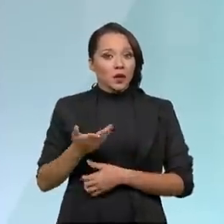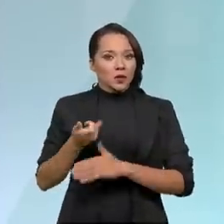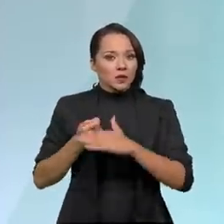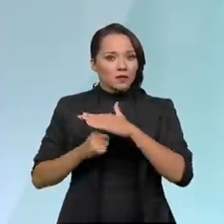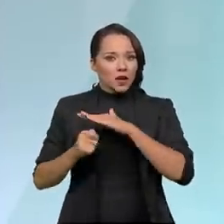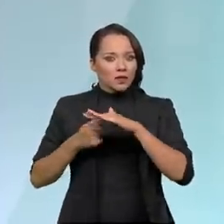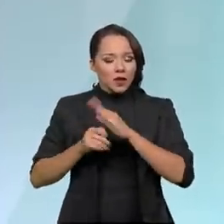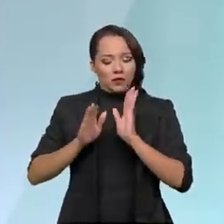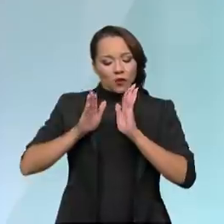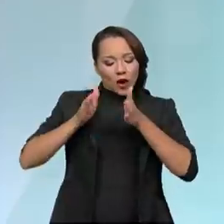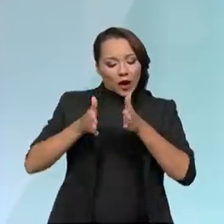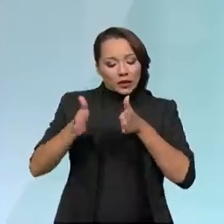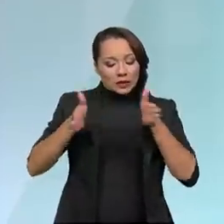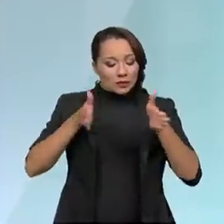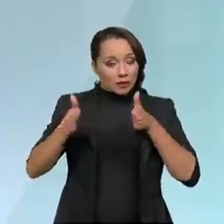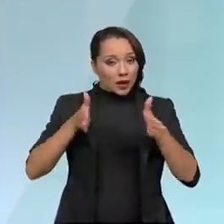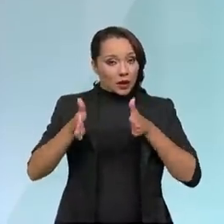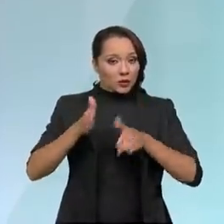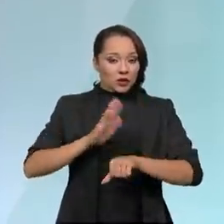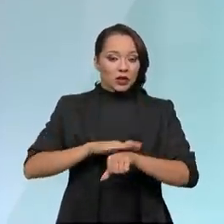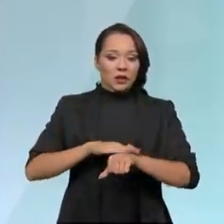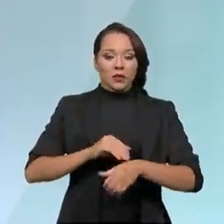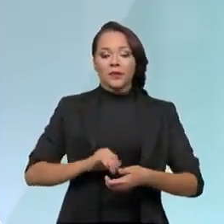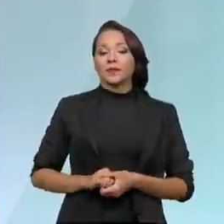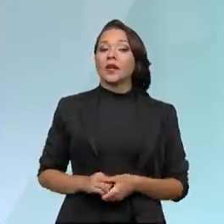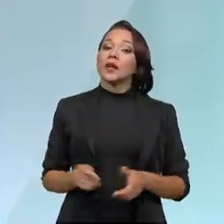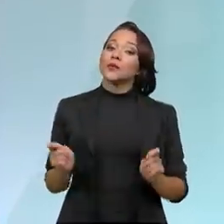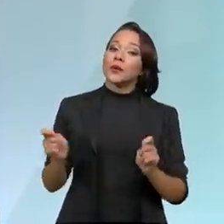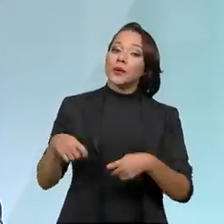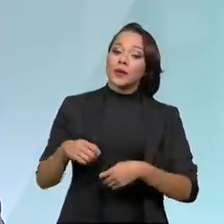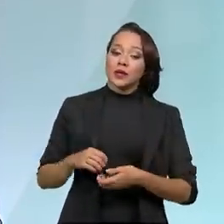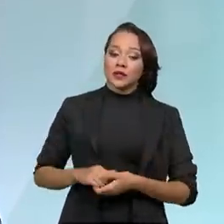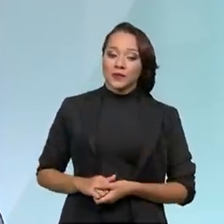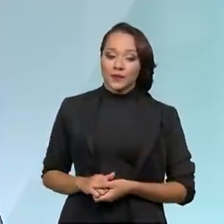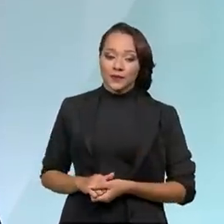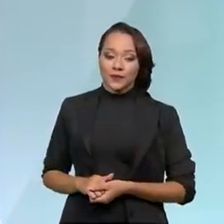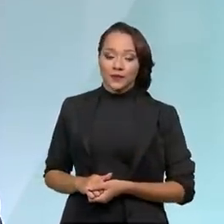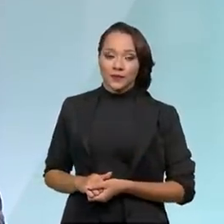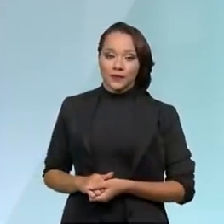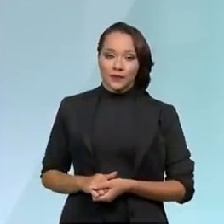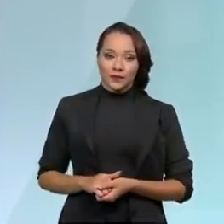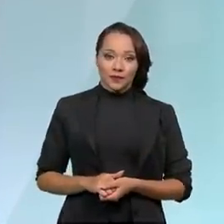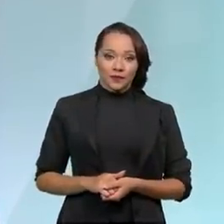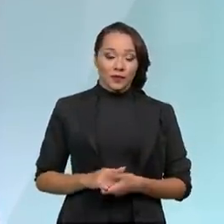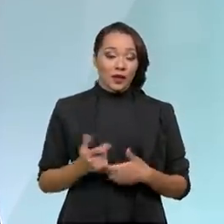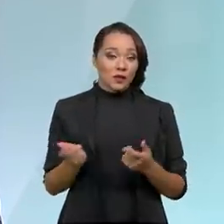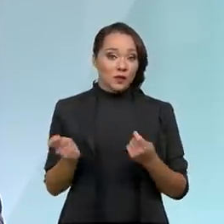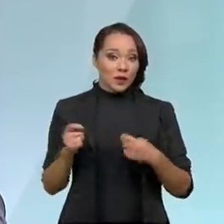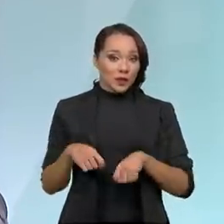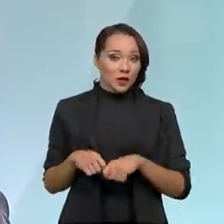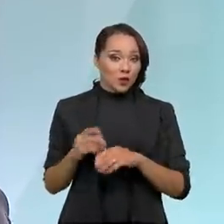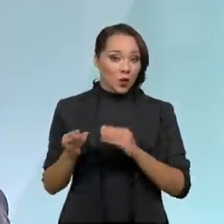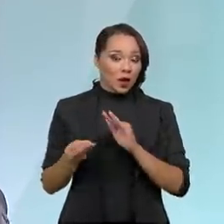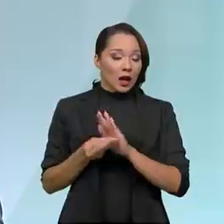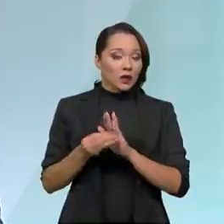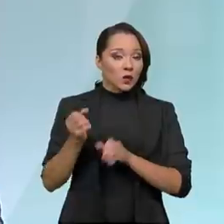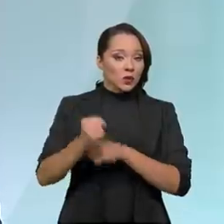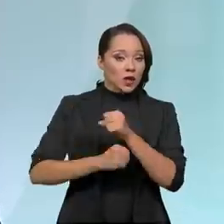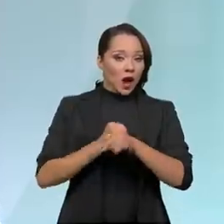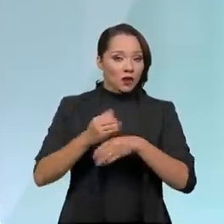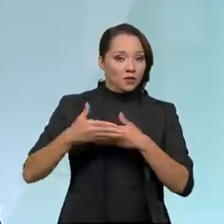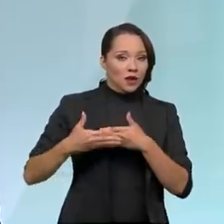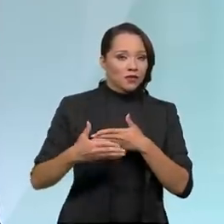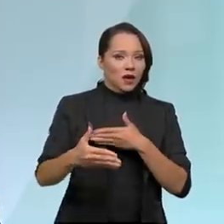concentrados neste período de tempo. Isso permite inferir que, nos próximos anos,